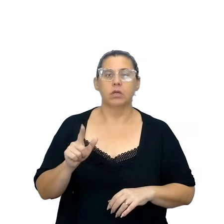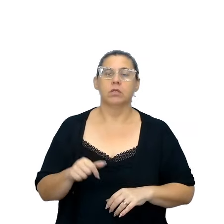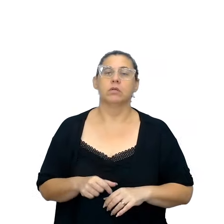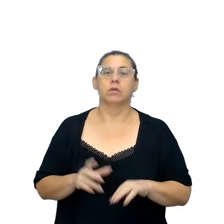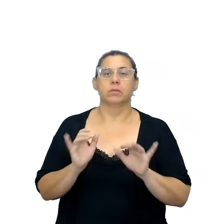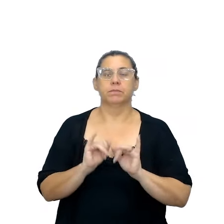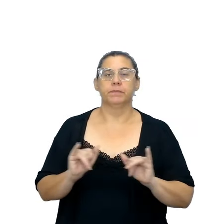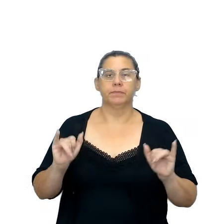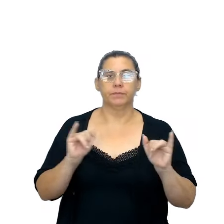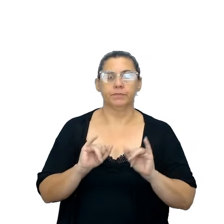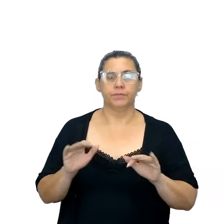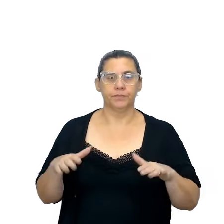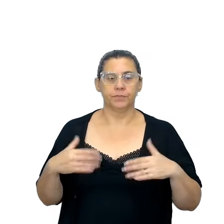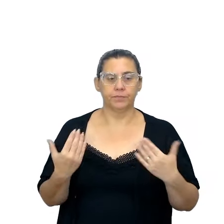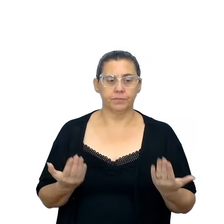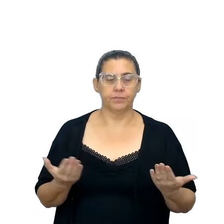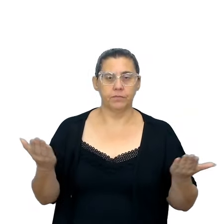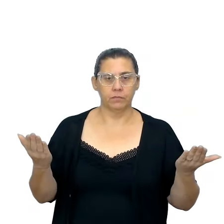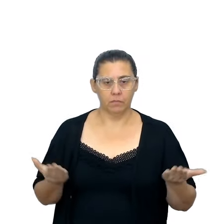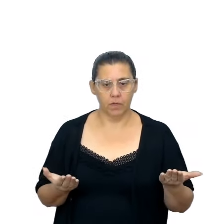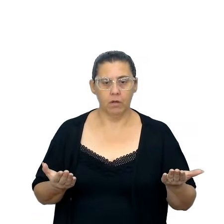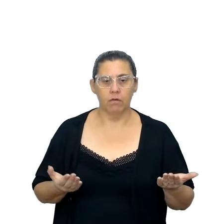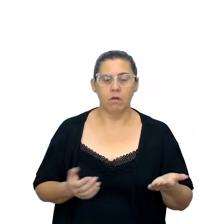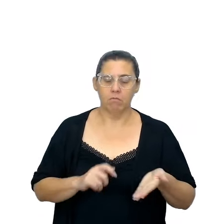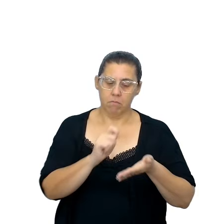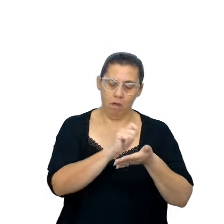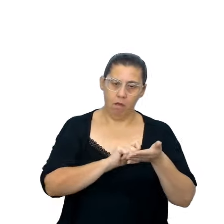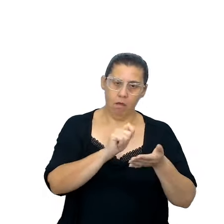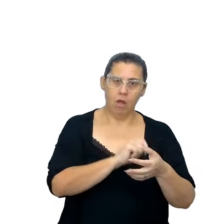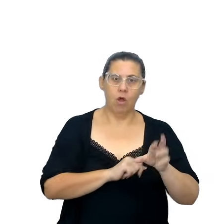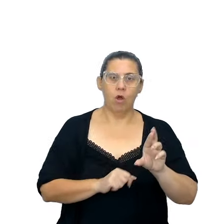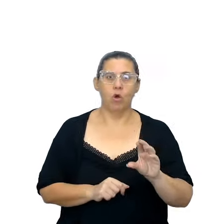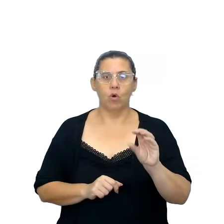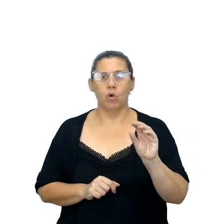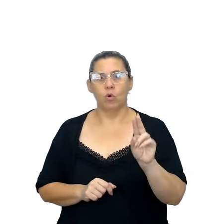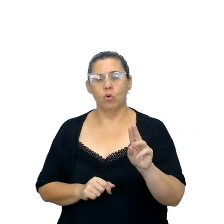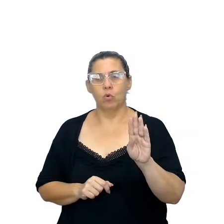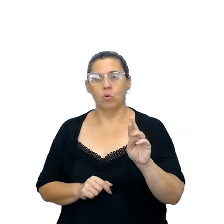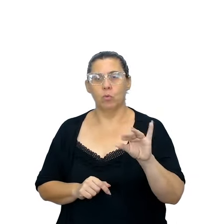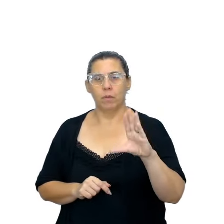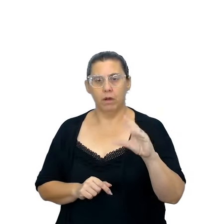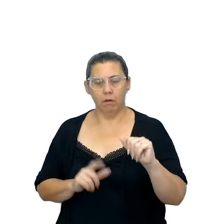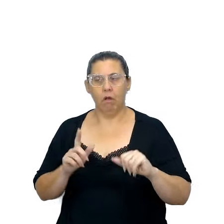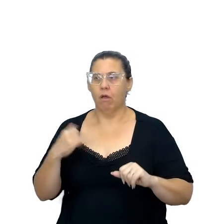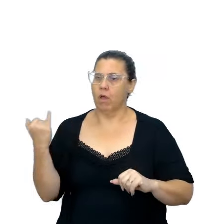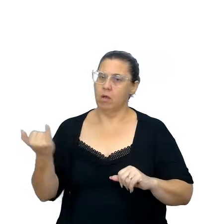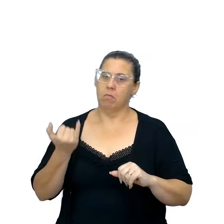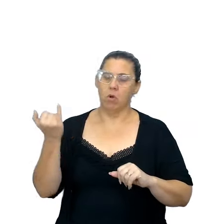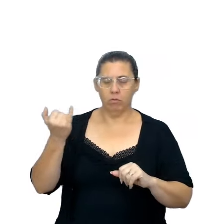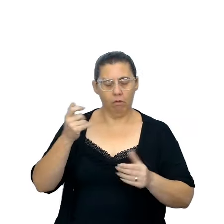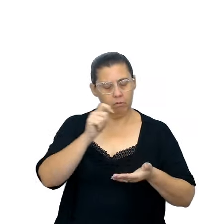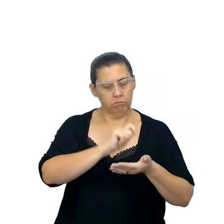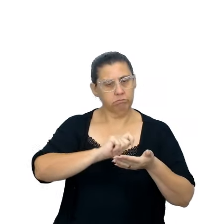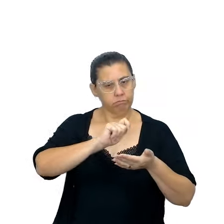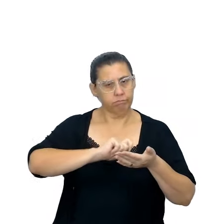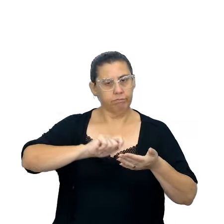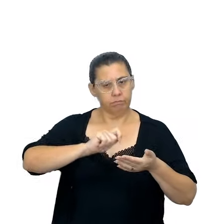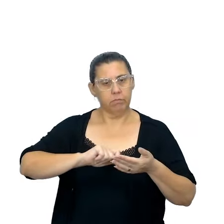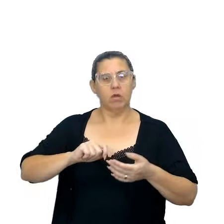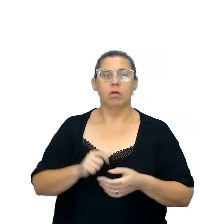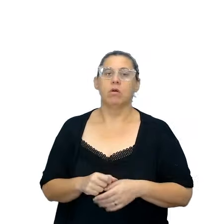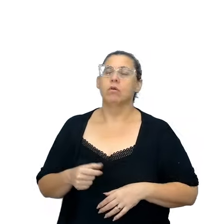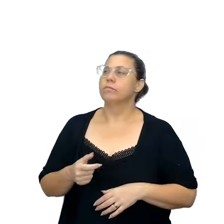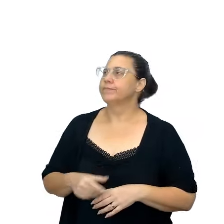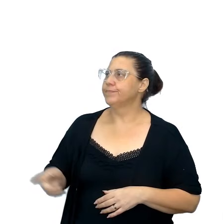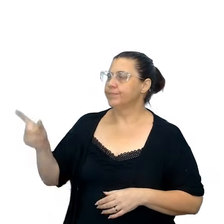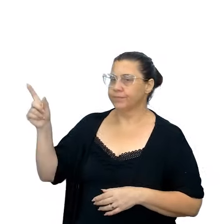da narração. Então, olha, as rubricas, como nós falamos, elas são importantes. Então, de acordo com o Cobra, um autor que está lá no